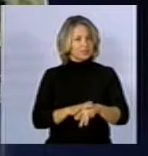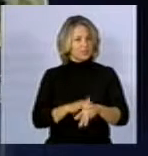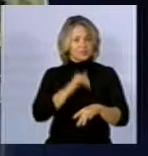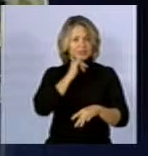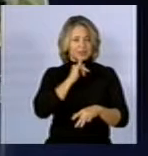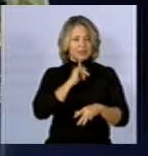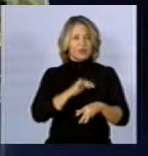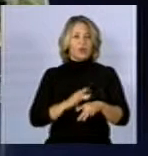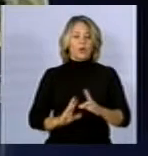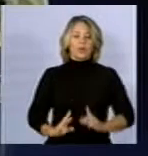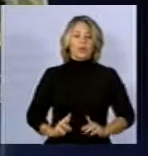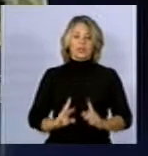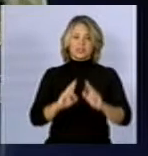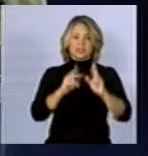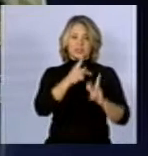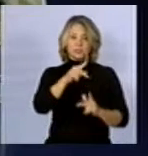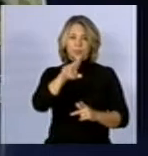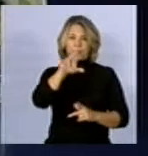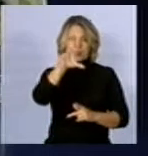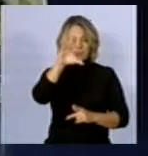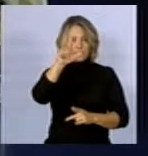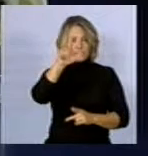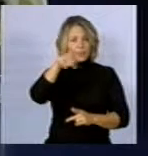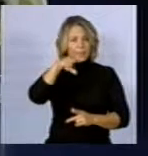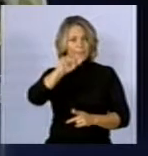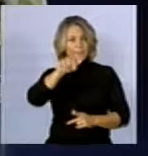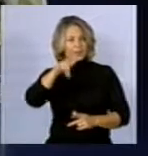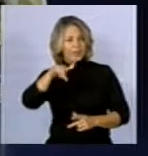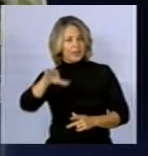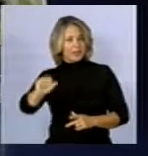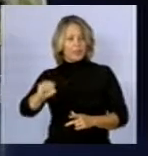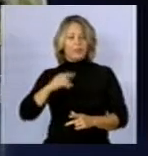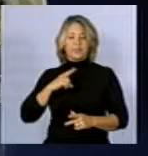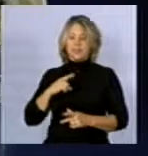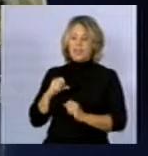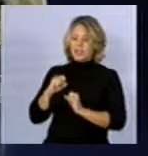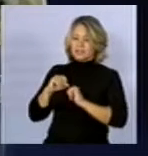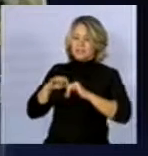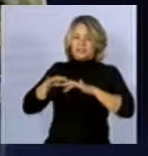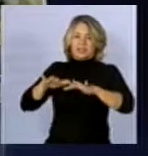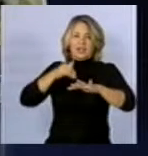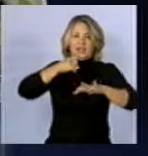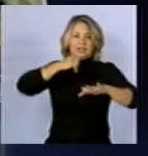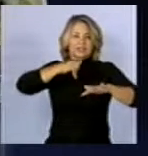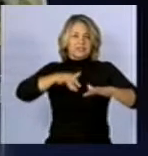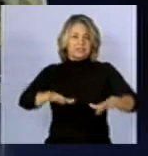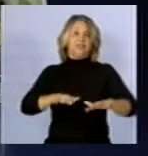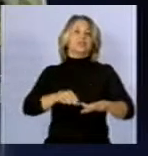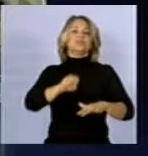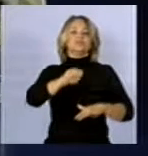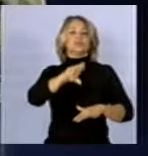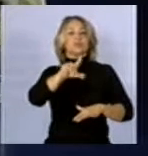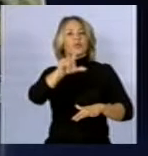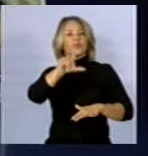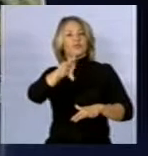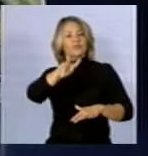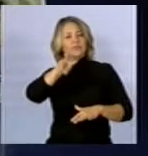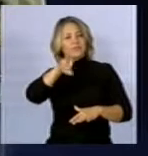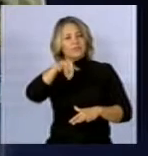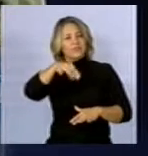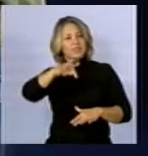de pulmão, por exemplo, você tem as radiações, você tem solventes, você tem metais